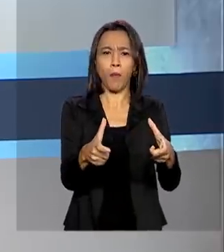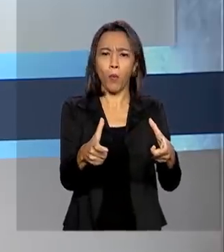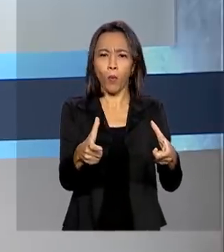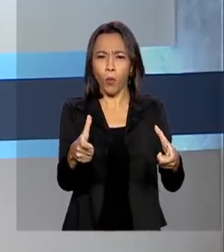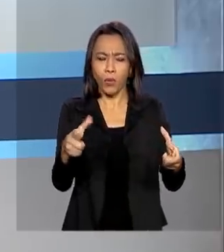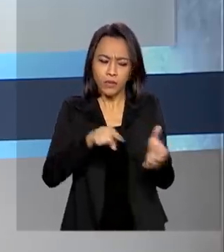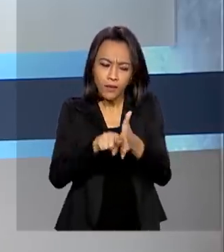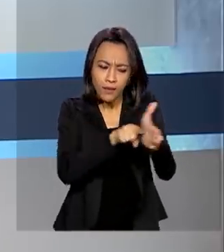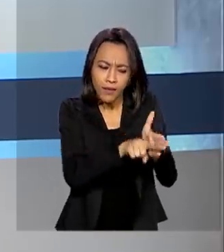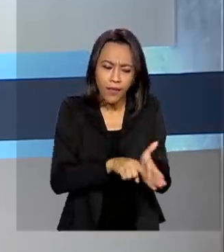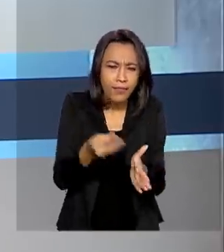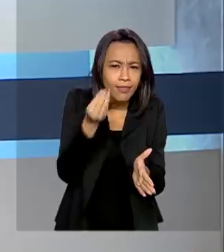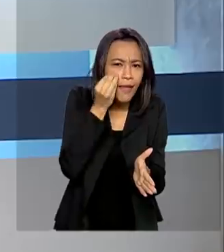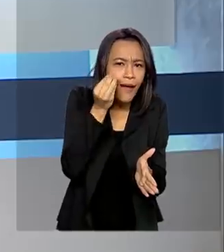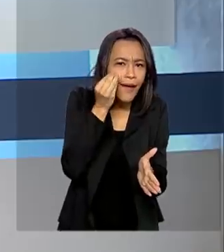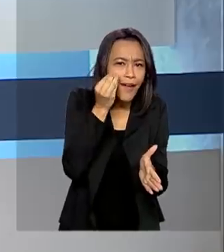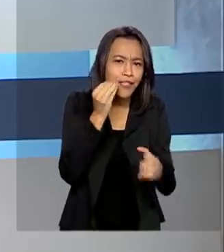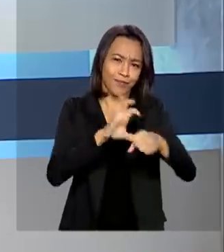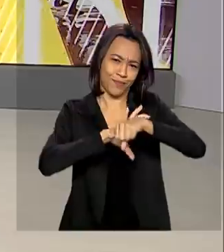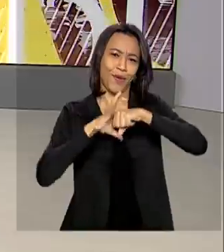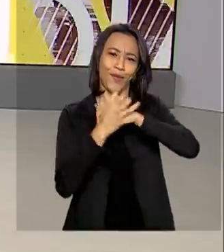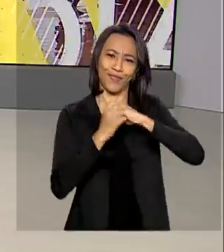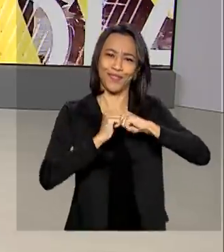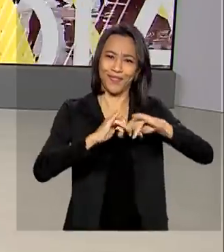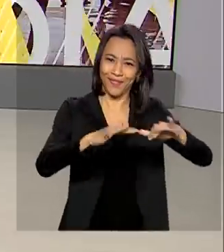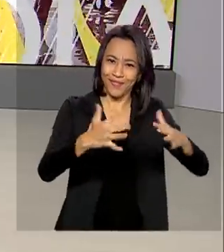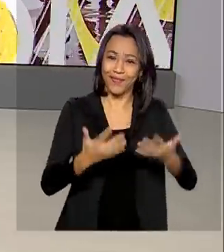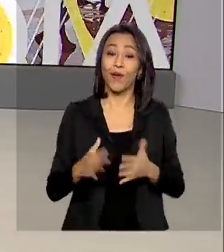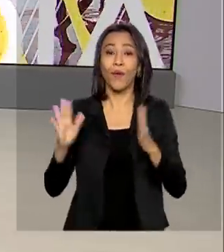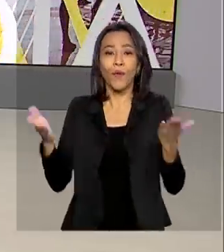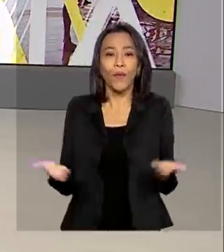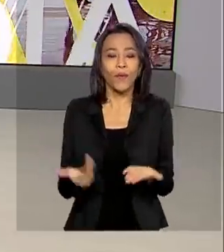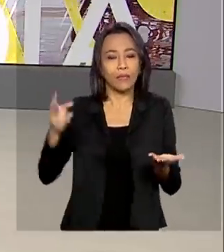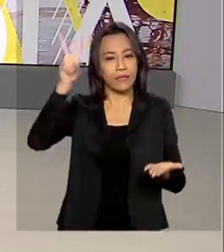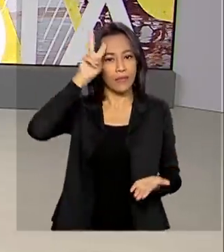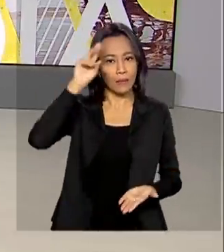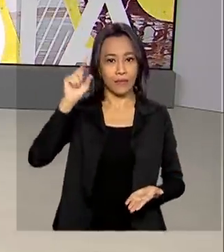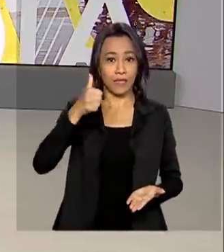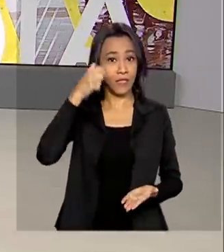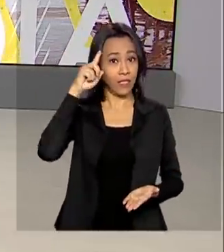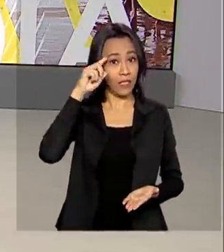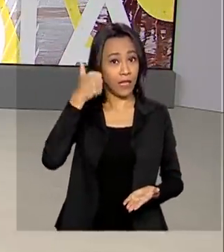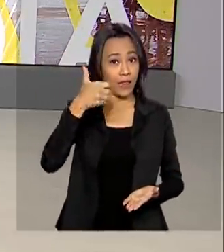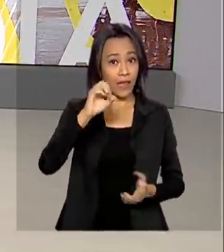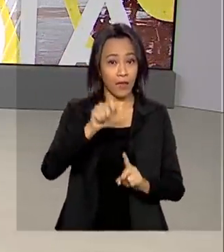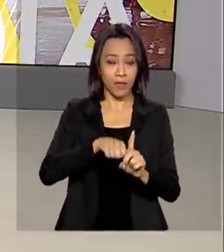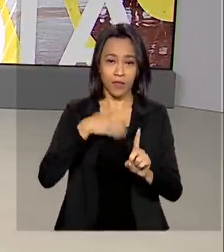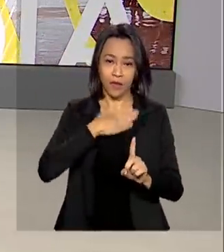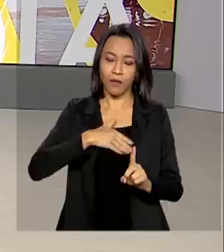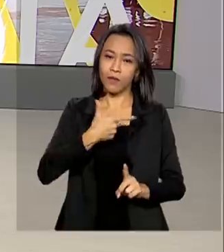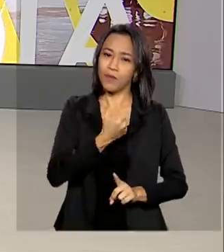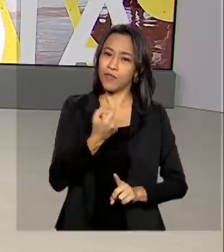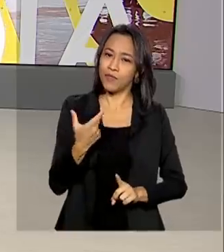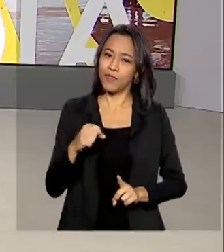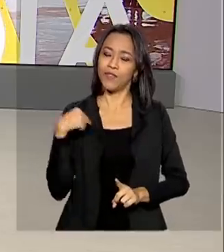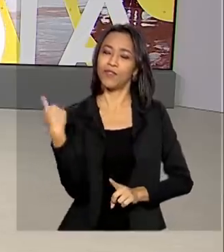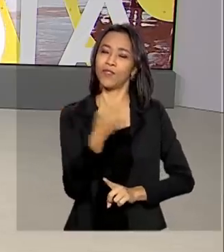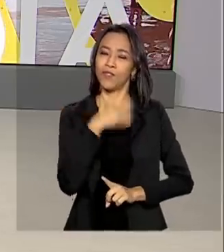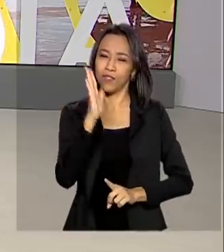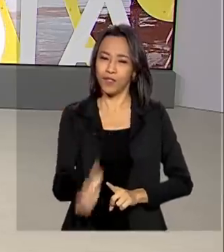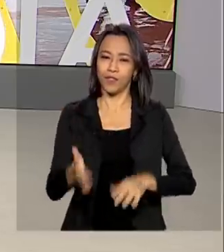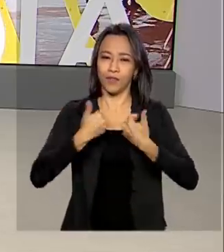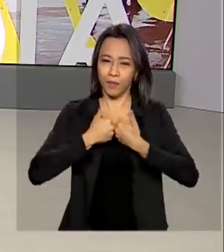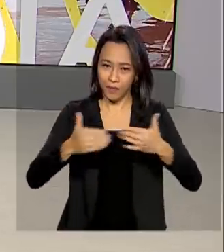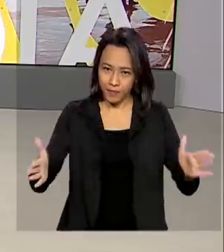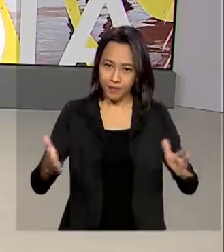processamento de testes para a Covid-19. Hoje é segunda-feira, 10 de agosto de 2020. O Brasil em Dia